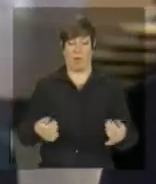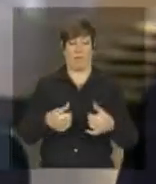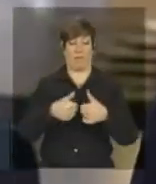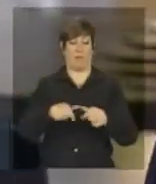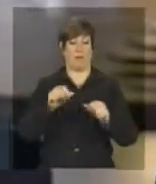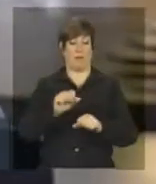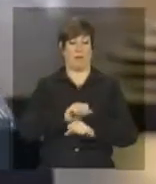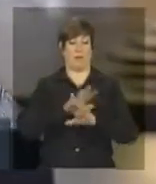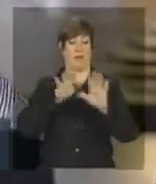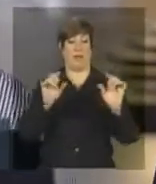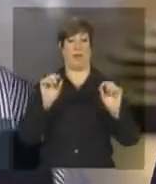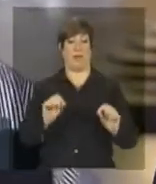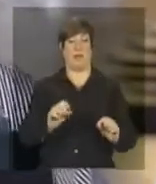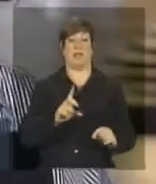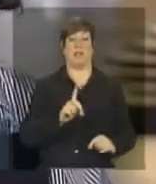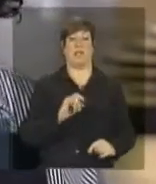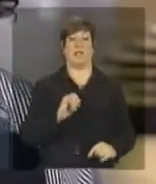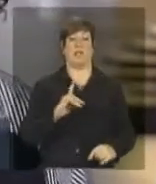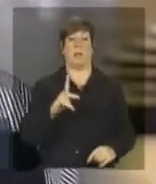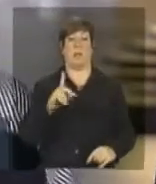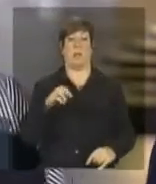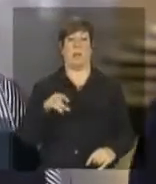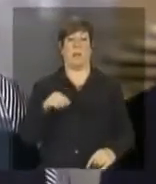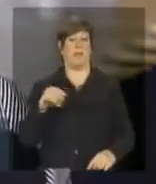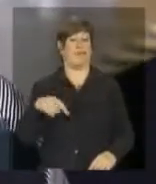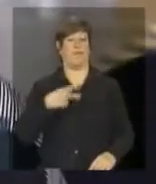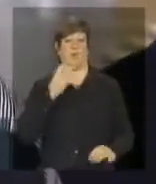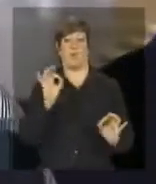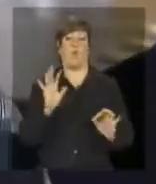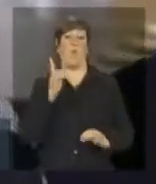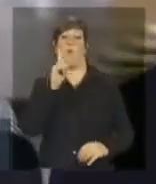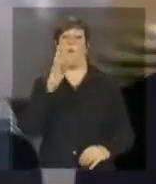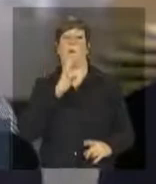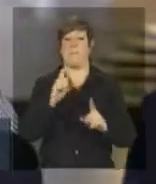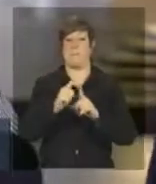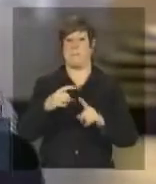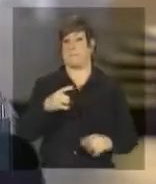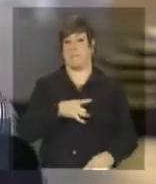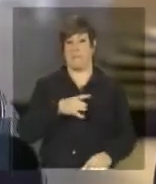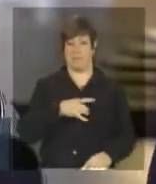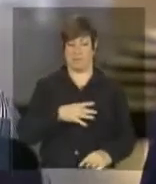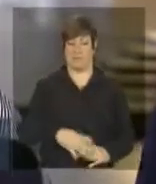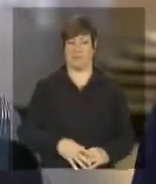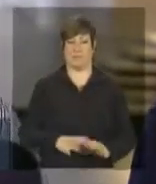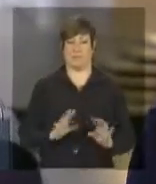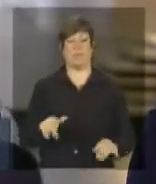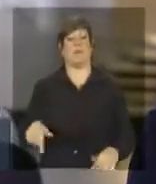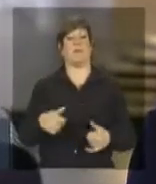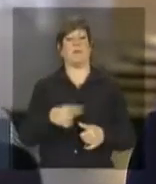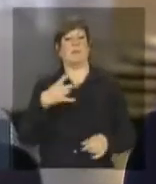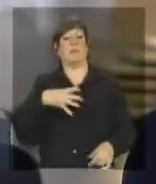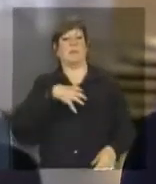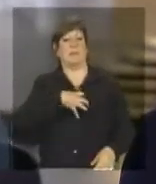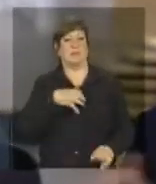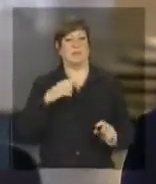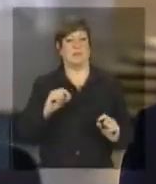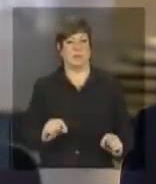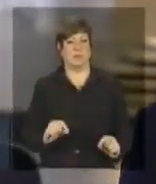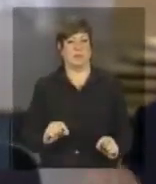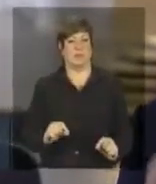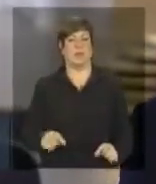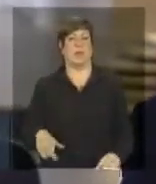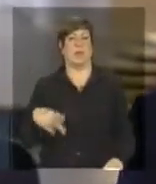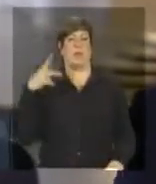não conhece a palavra medo de grande mobilização e é importante que a gente, o que fica o sentimento é que é uma grande mobilização não só